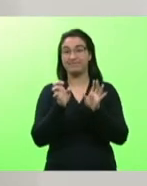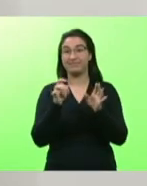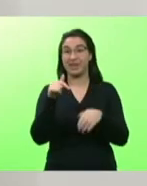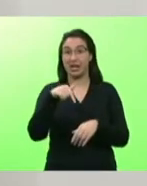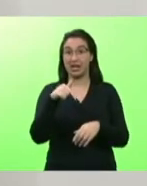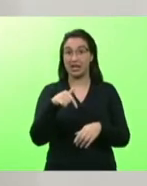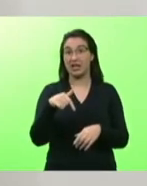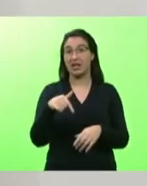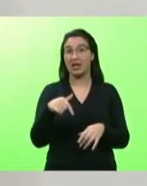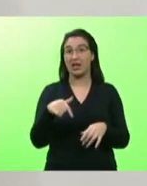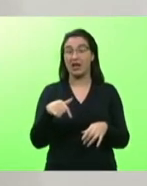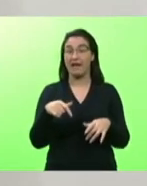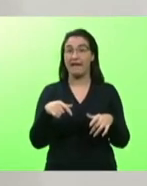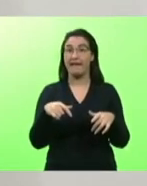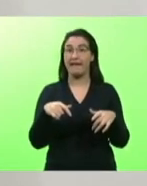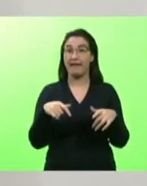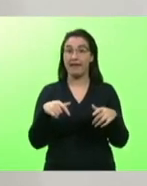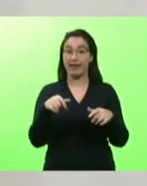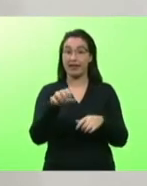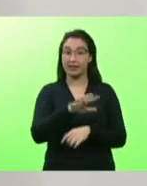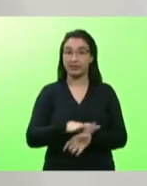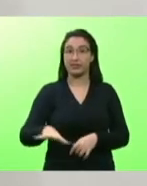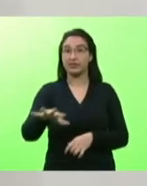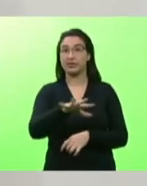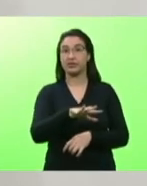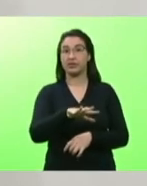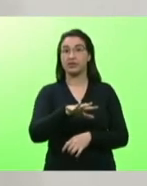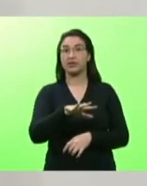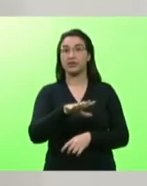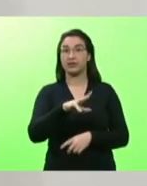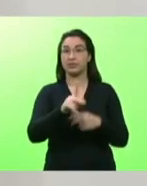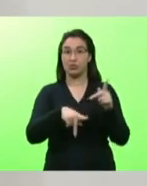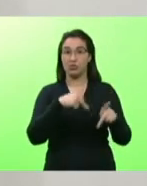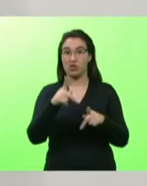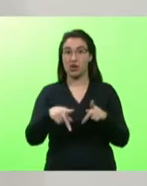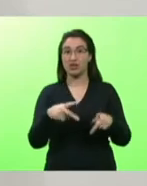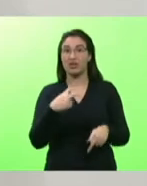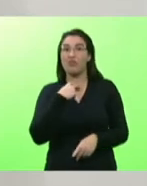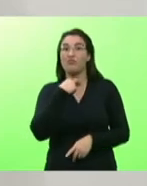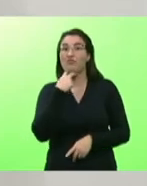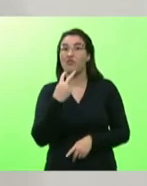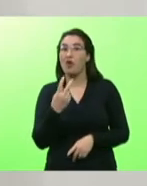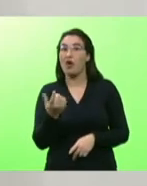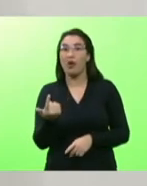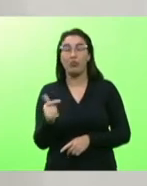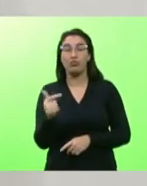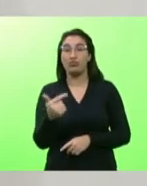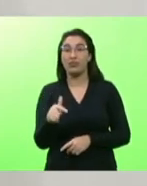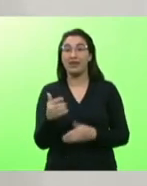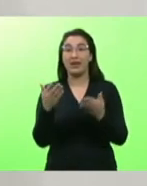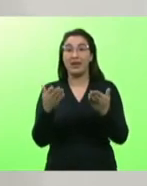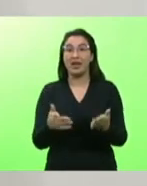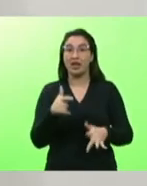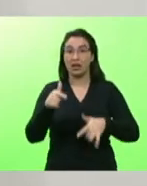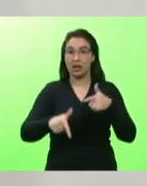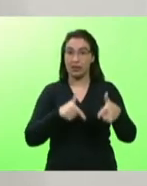ressonância de uma sociedade que não tem voz de uma sociedade que nesse momento está trabalhando